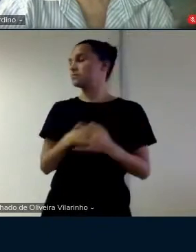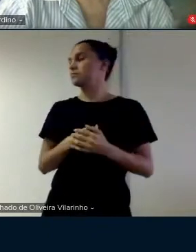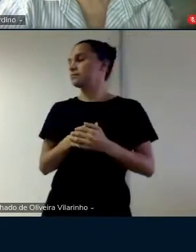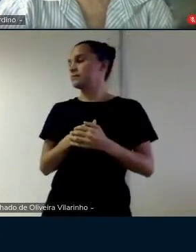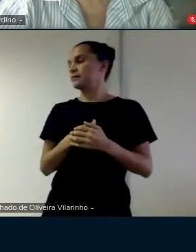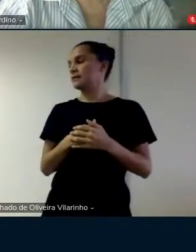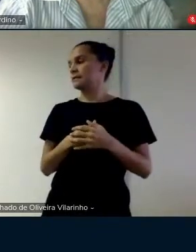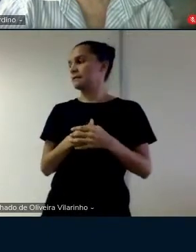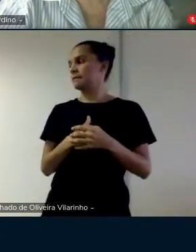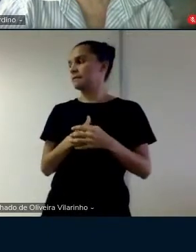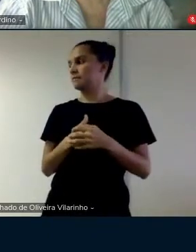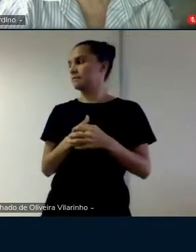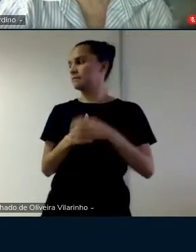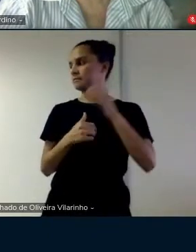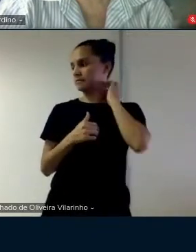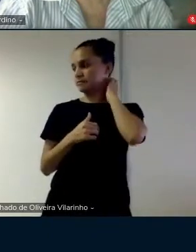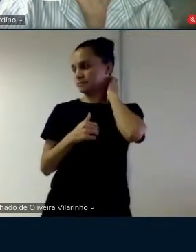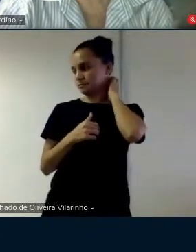forma